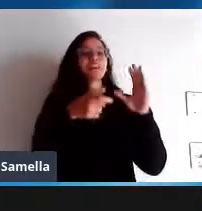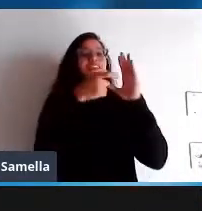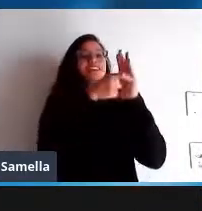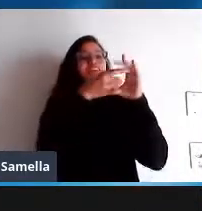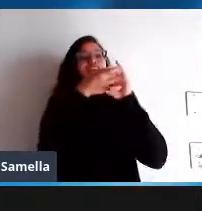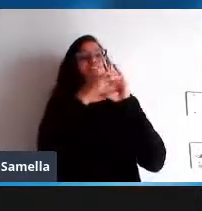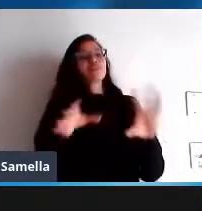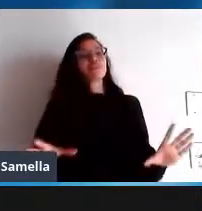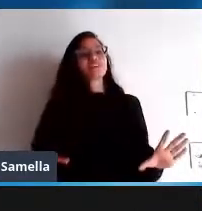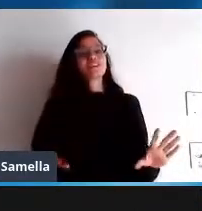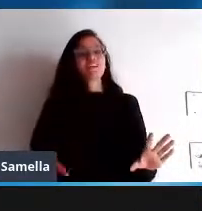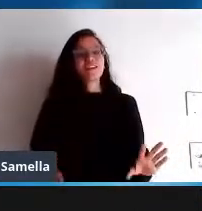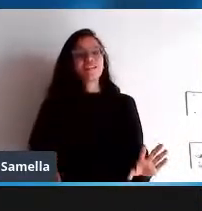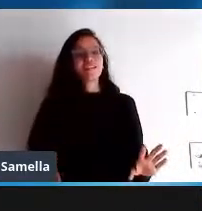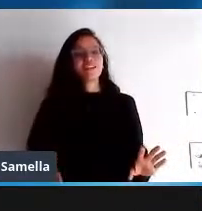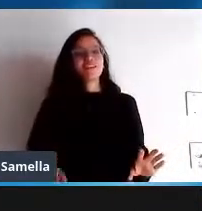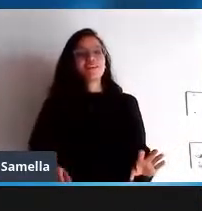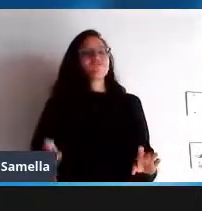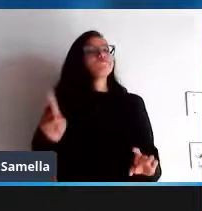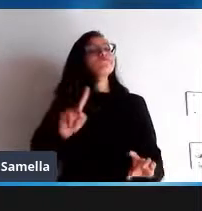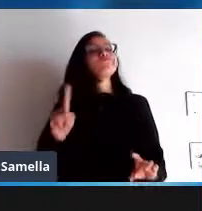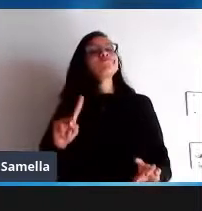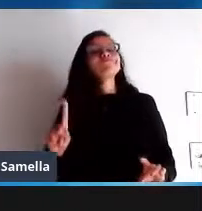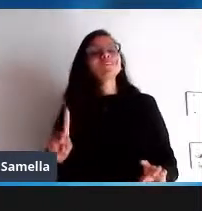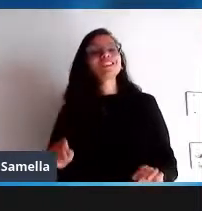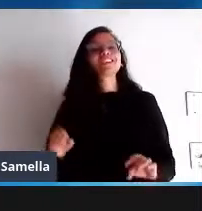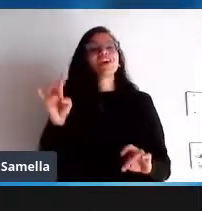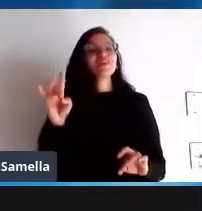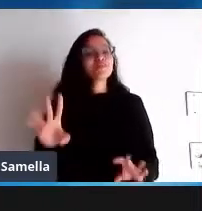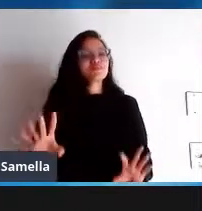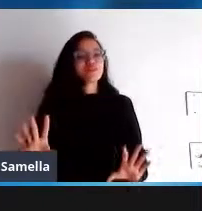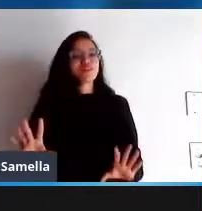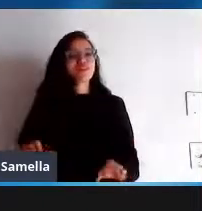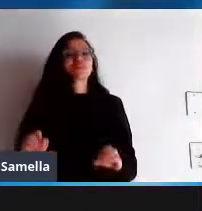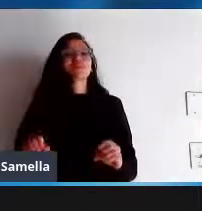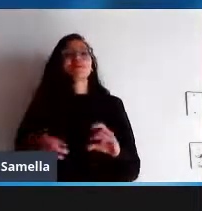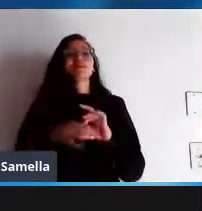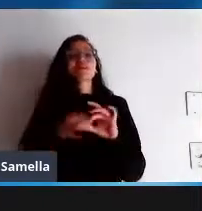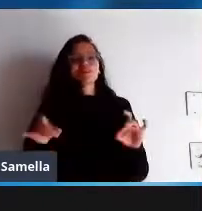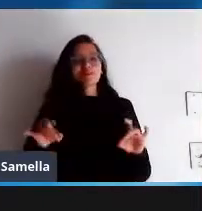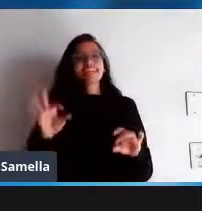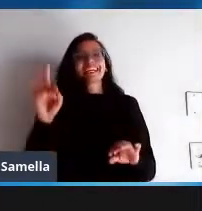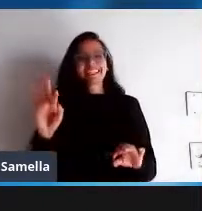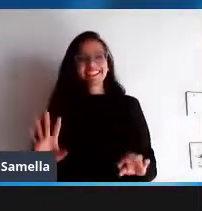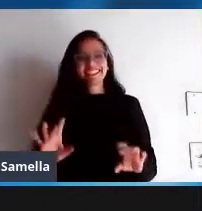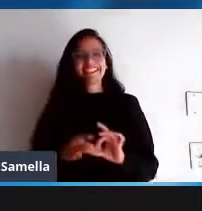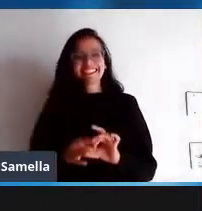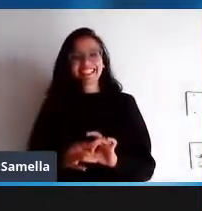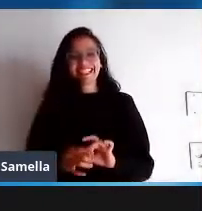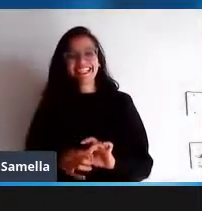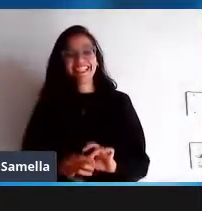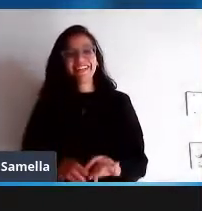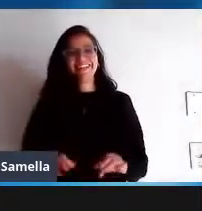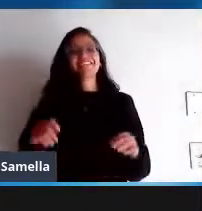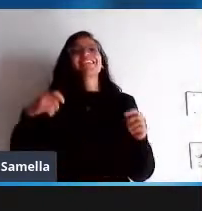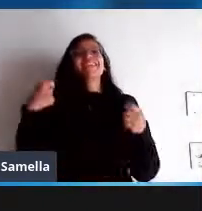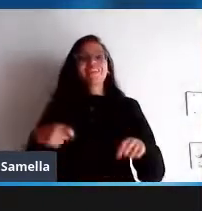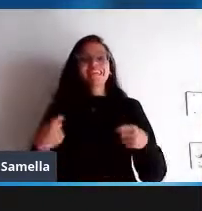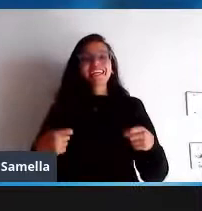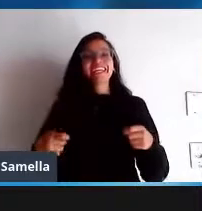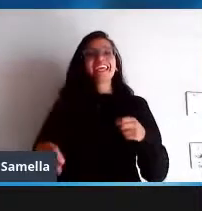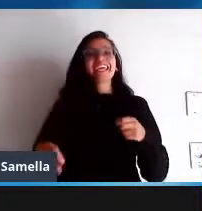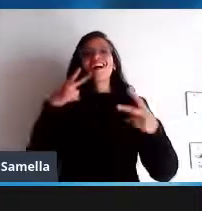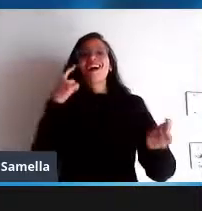tecnologia não são só talvez sobre tecnologia porque a discussão sobre a tecnologia faz parte